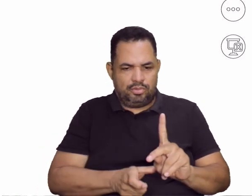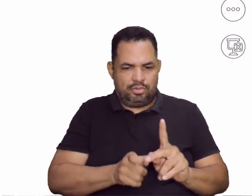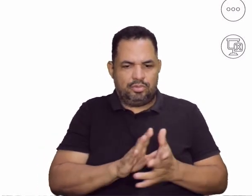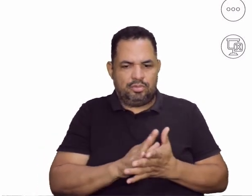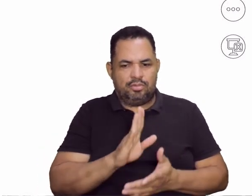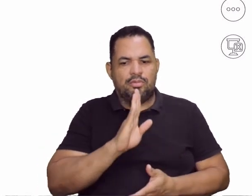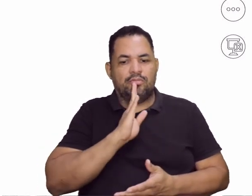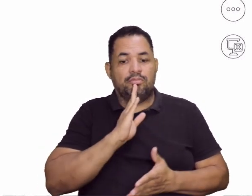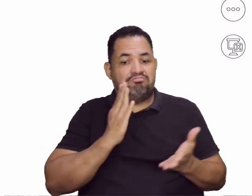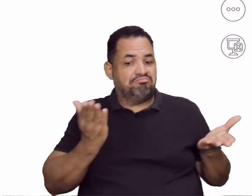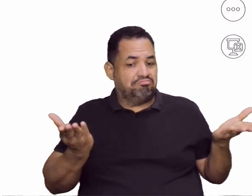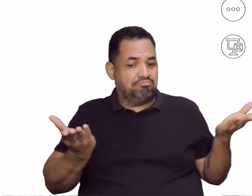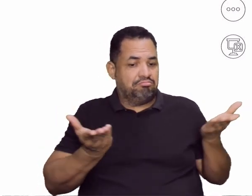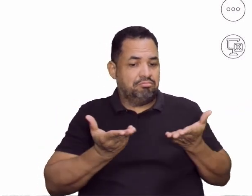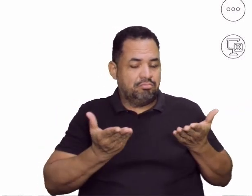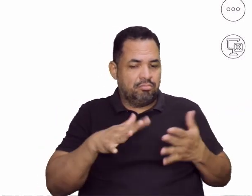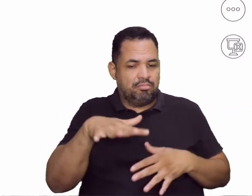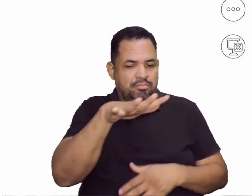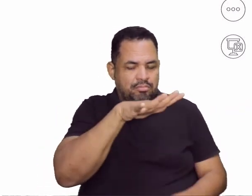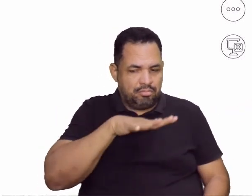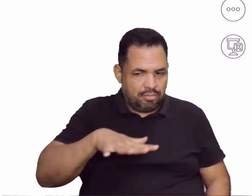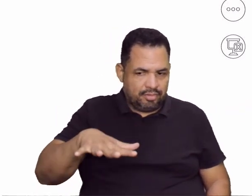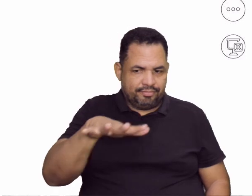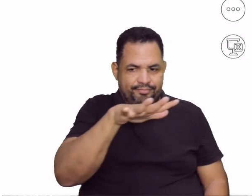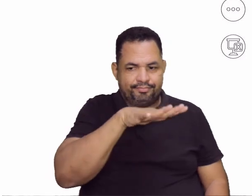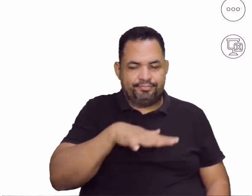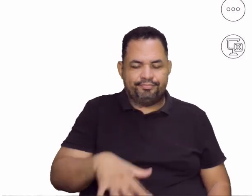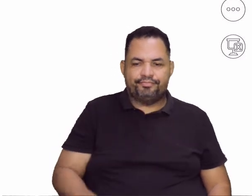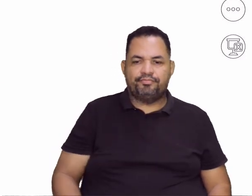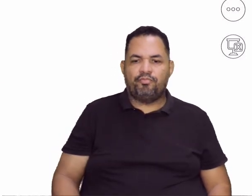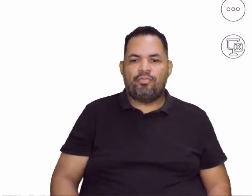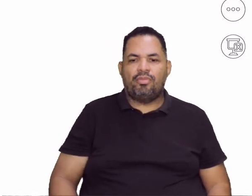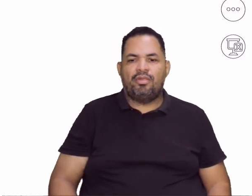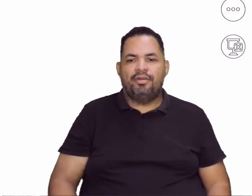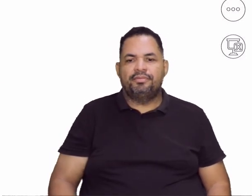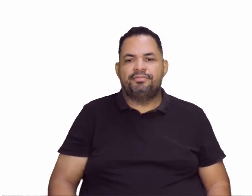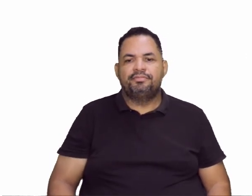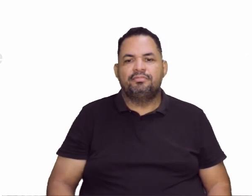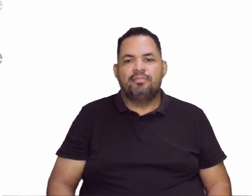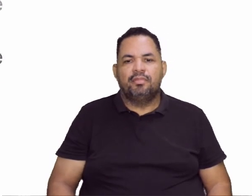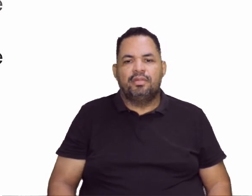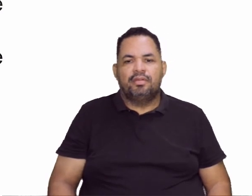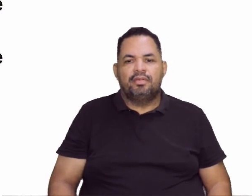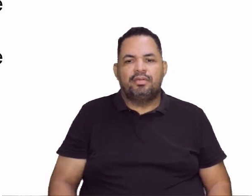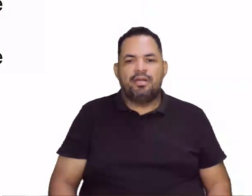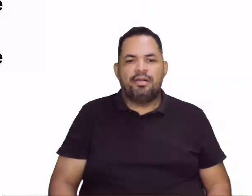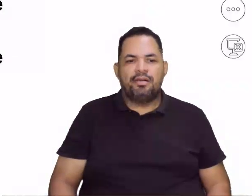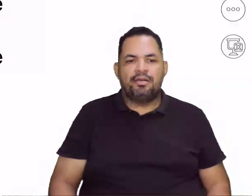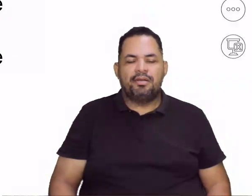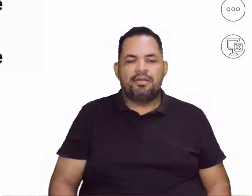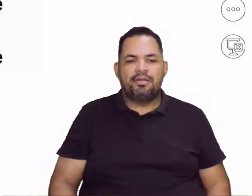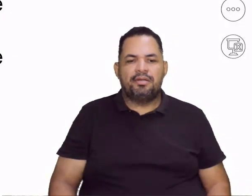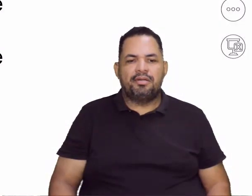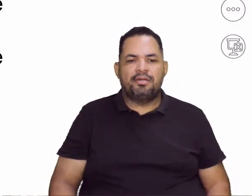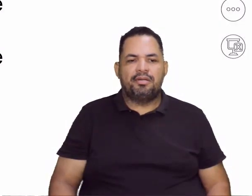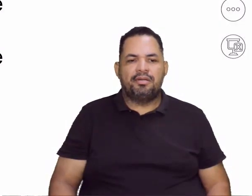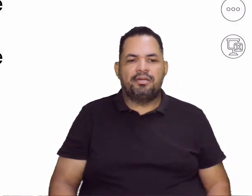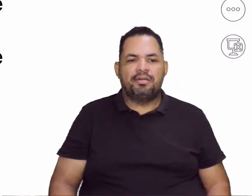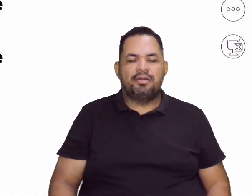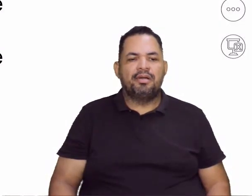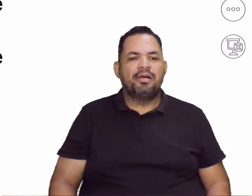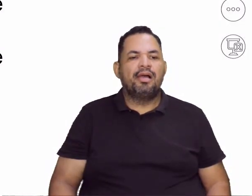e é conhecida até hoje, né? O cenário, basicamente, é esse daqui, né? Você consegue remeter a isso.